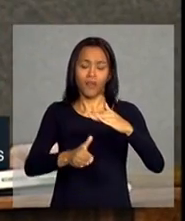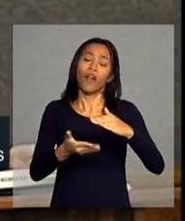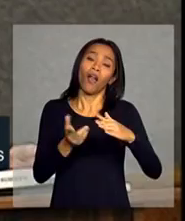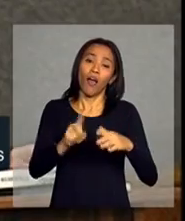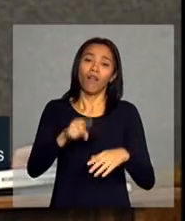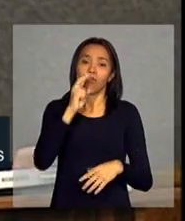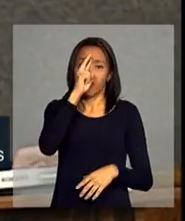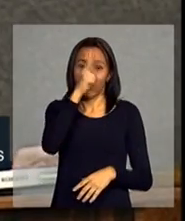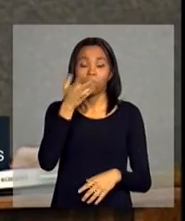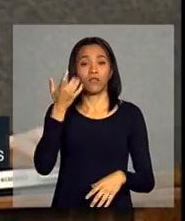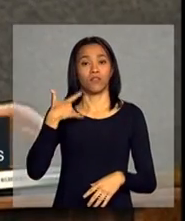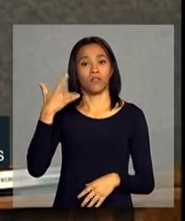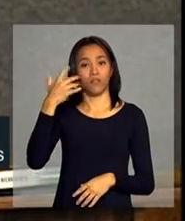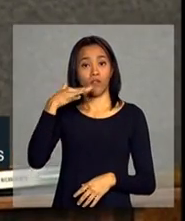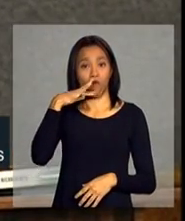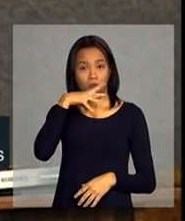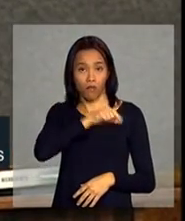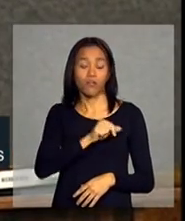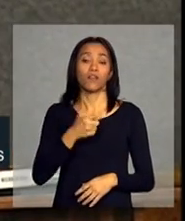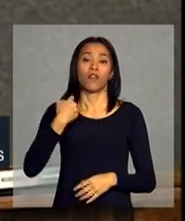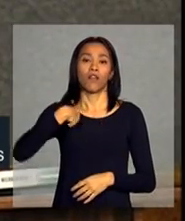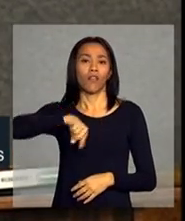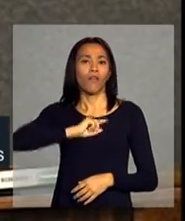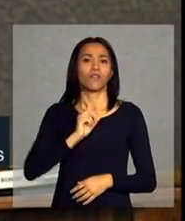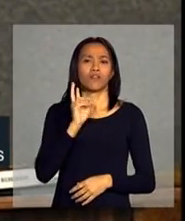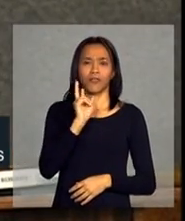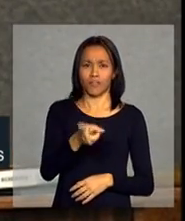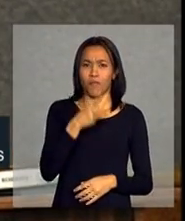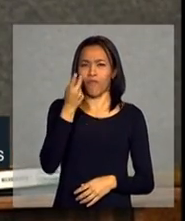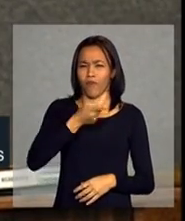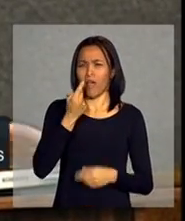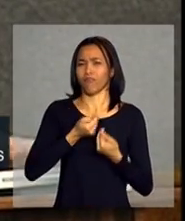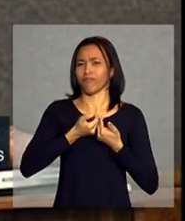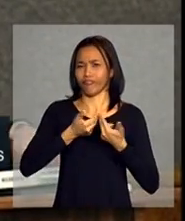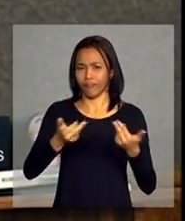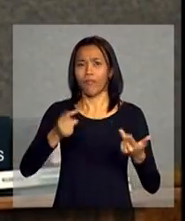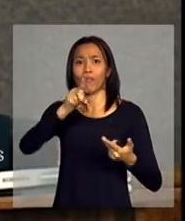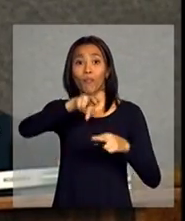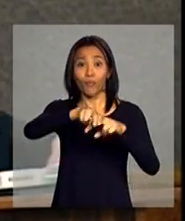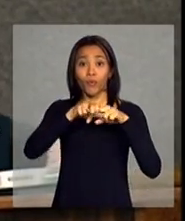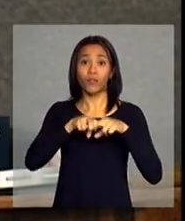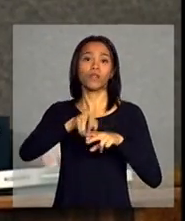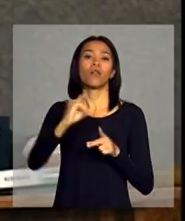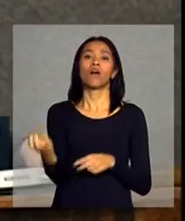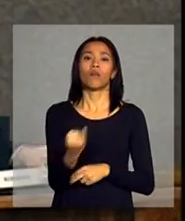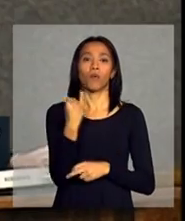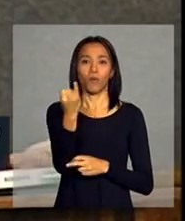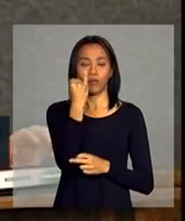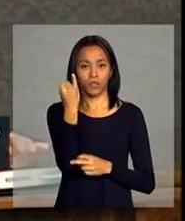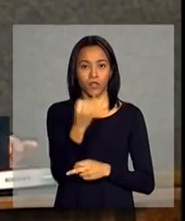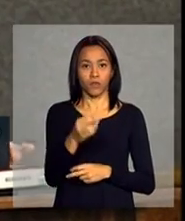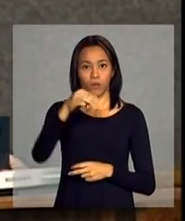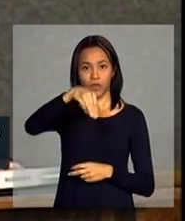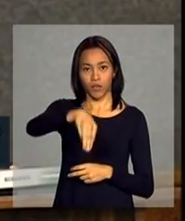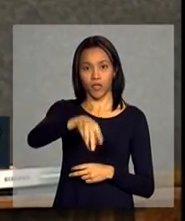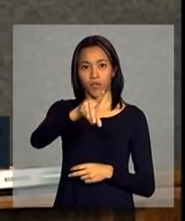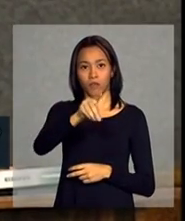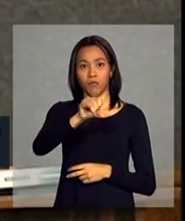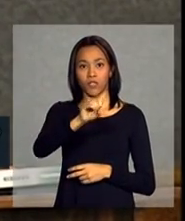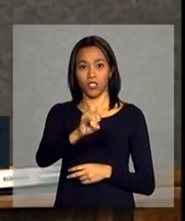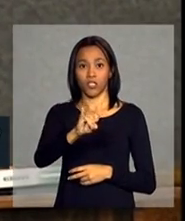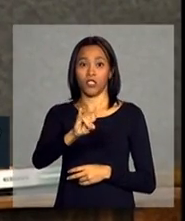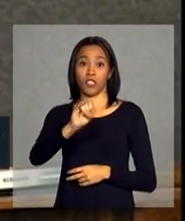E eu acho que a gente tem falado muito e daí a importância do MDIC estar aqui